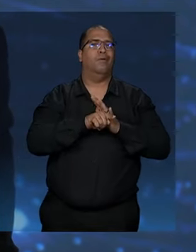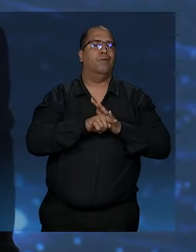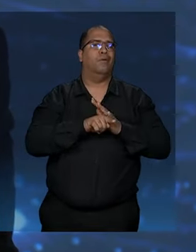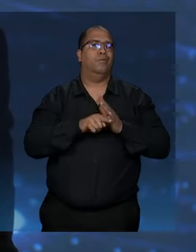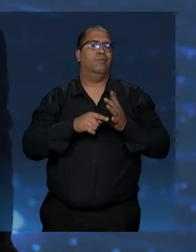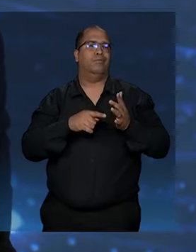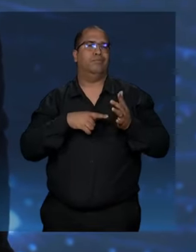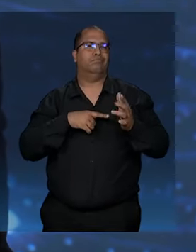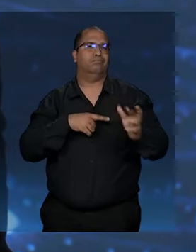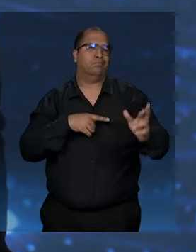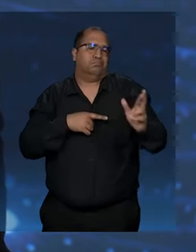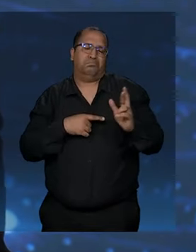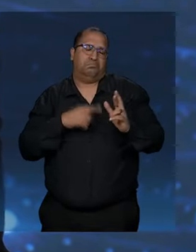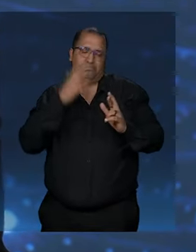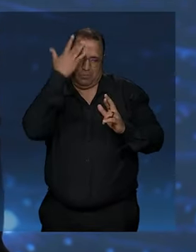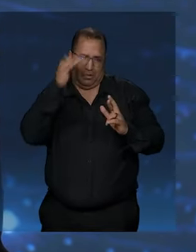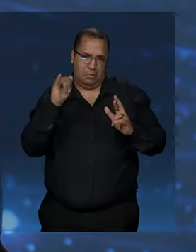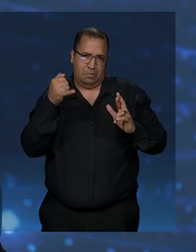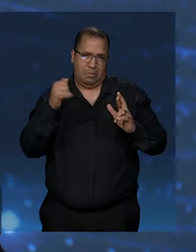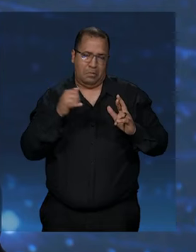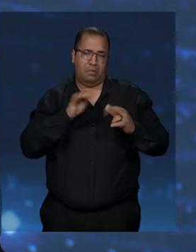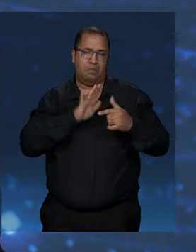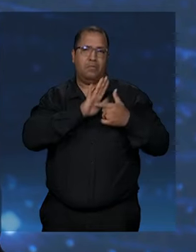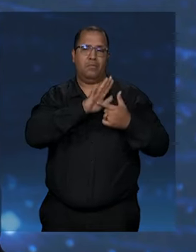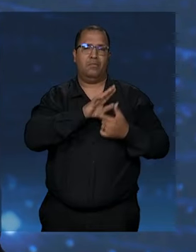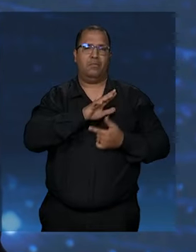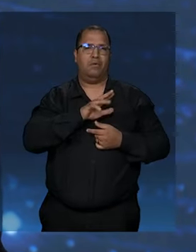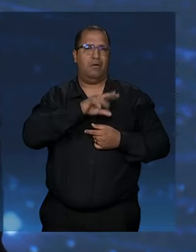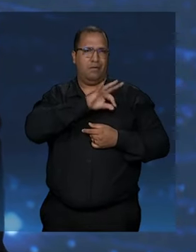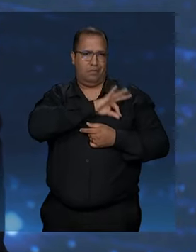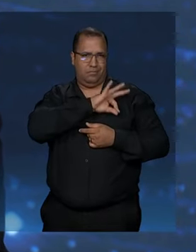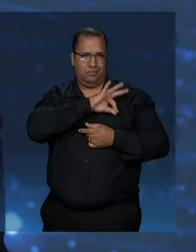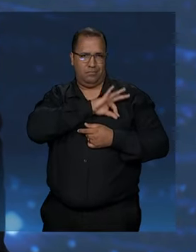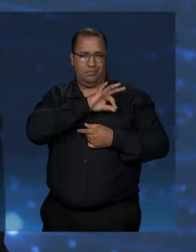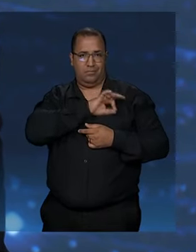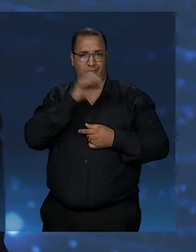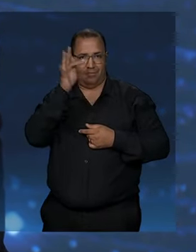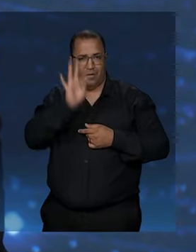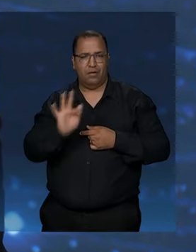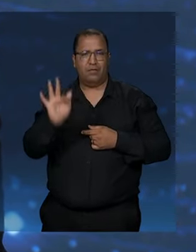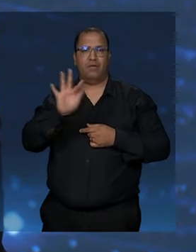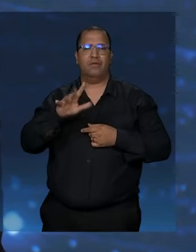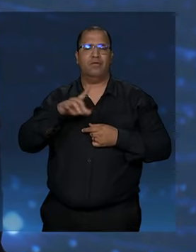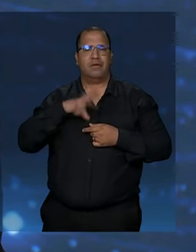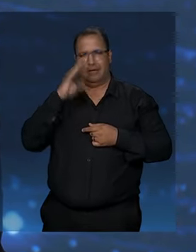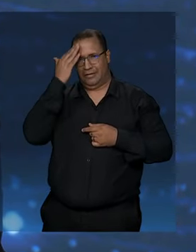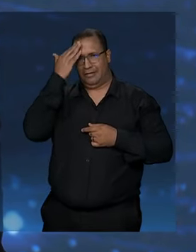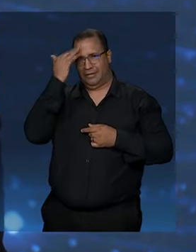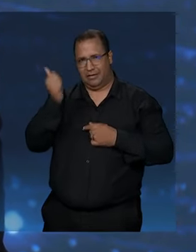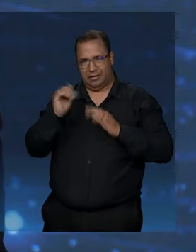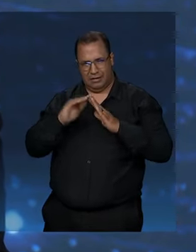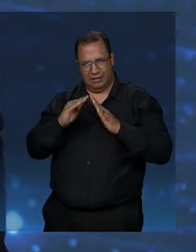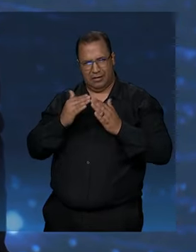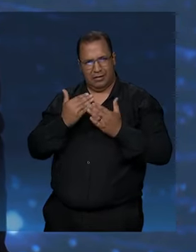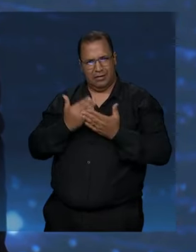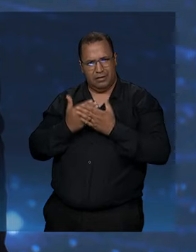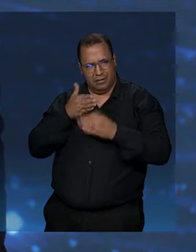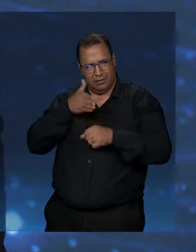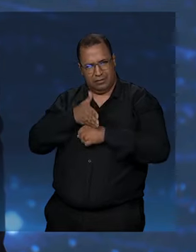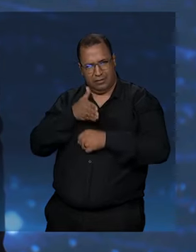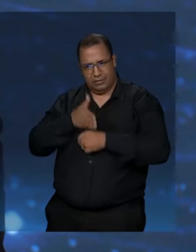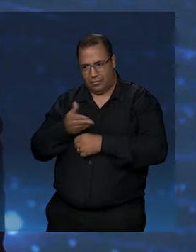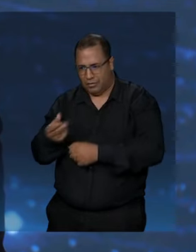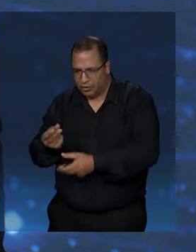ele pode responder numa outra oportunidade, se ele participa mesmo da máfia das creches, se ele toma